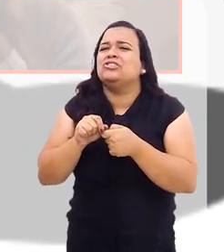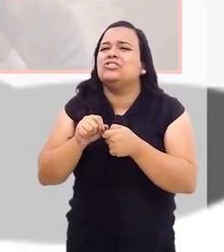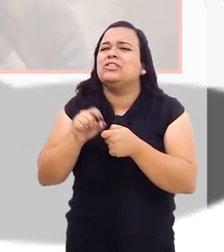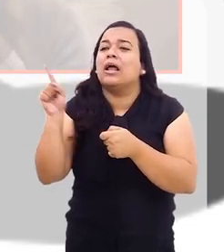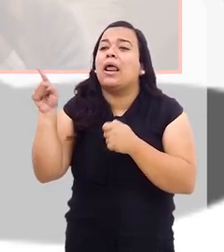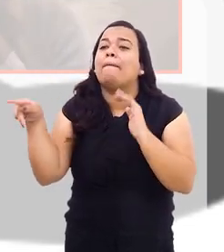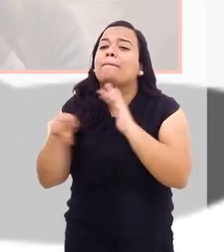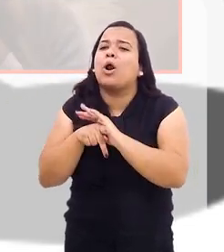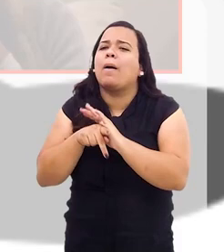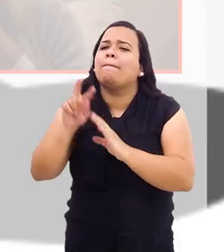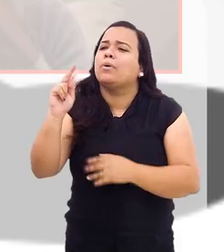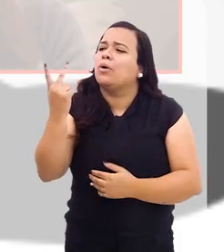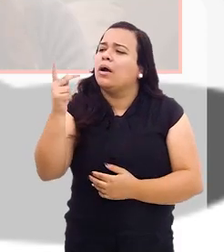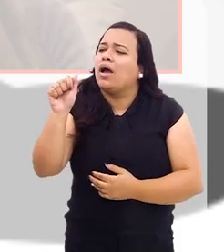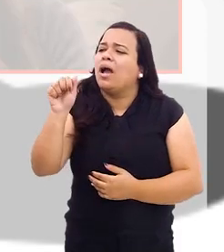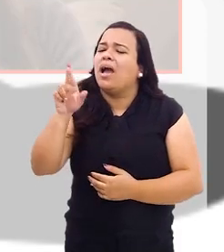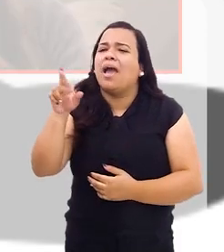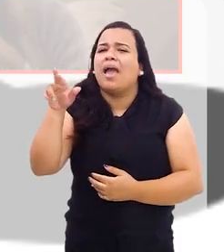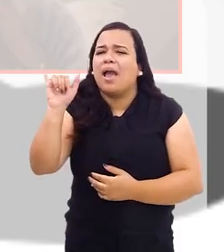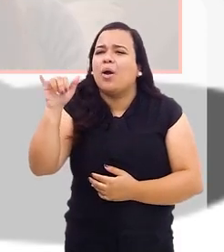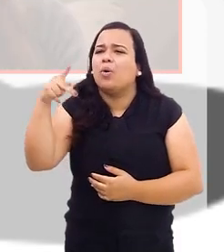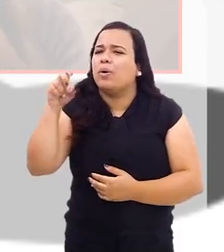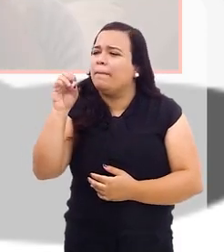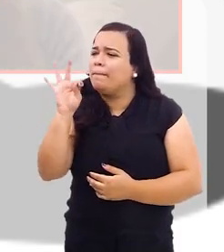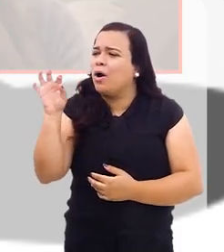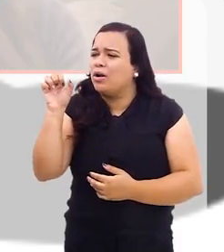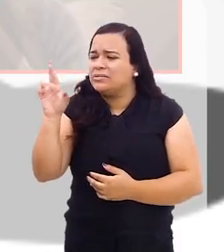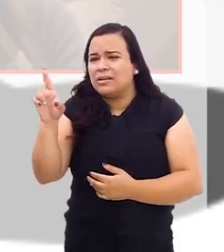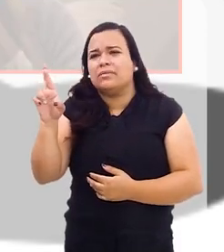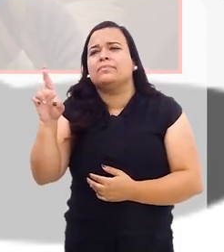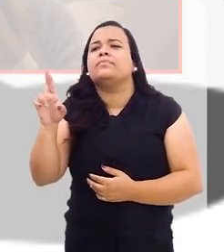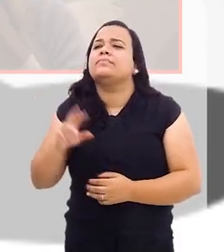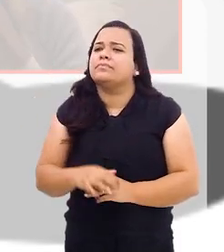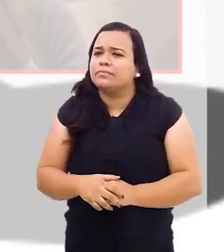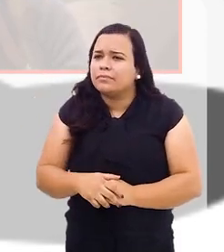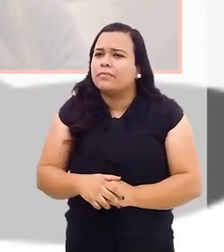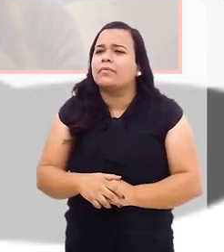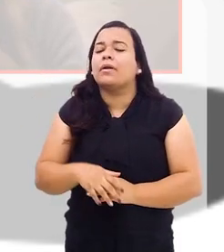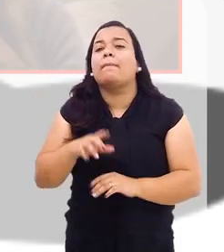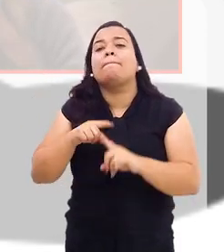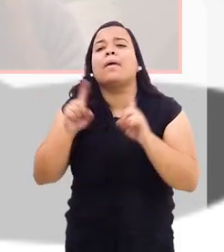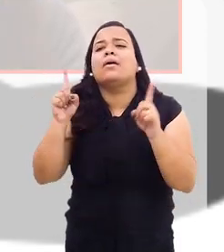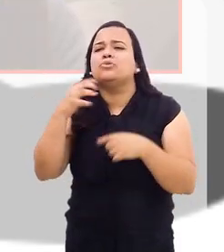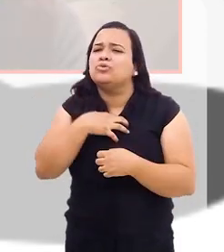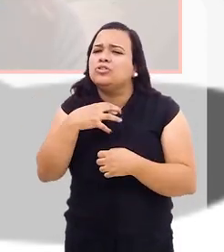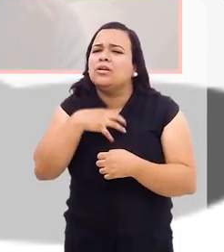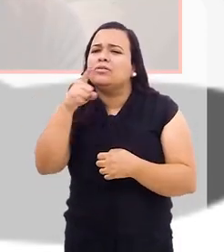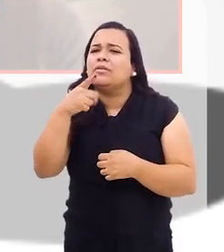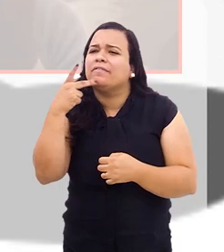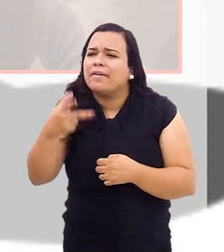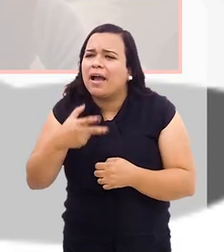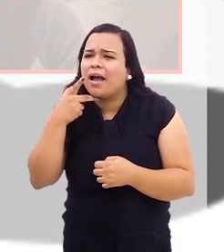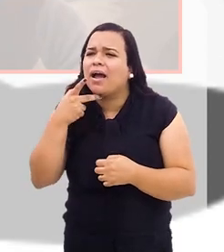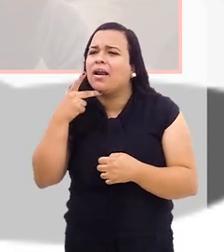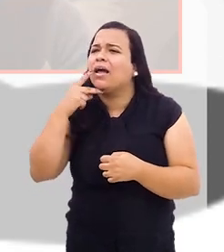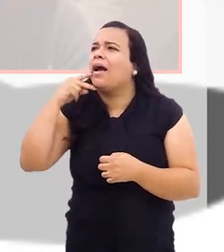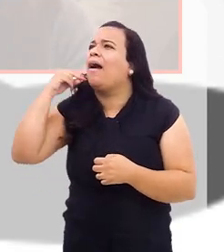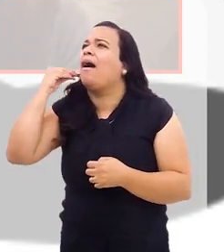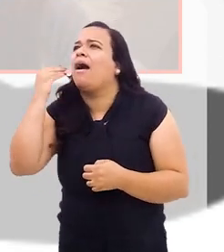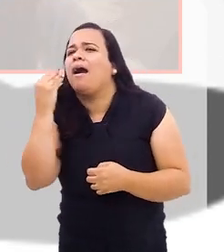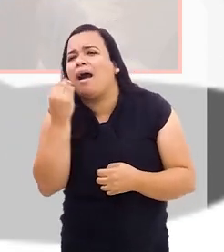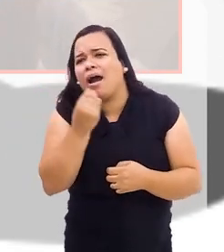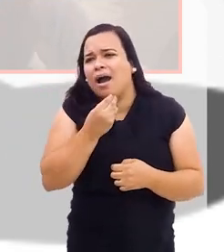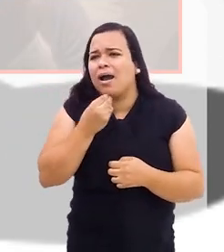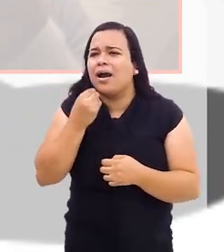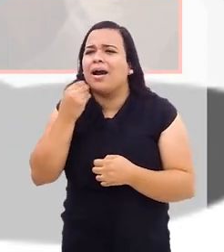Harry Potter, que ficou mundialmente, você sabe toda essa história. Mas a maneira como você fala, quer dizer, a água na boca